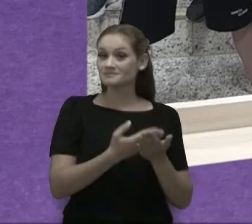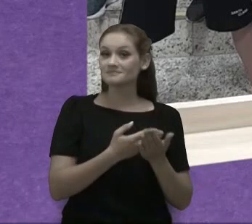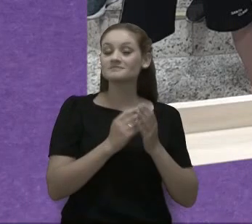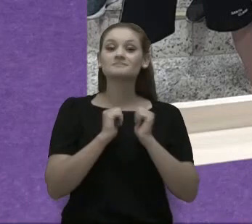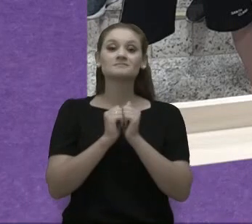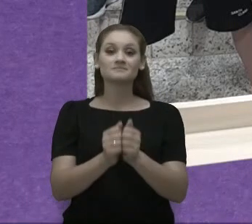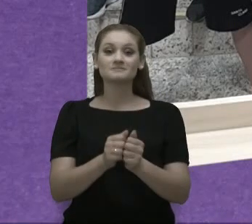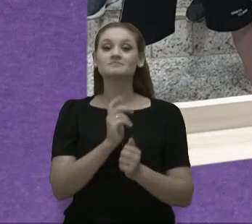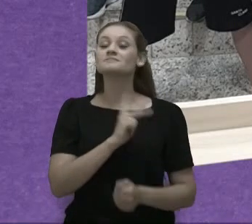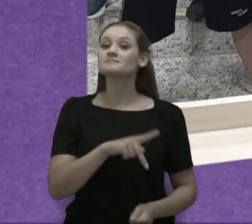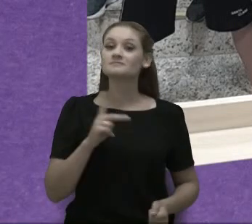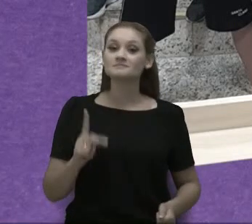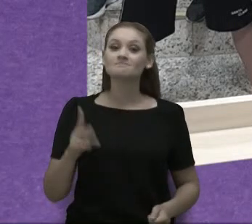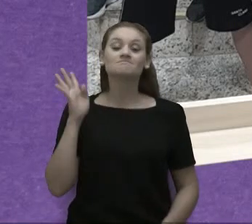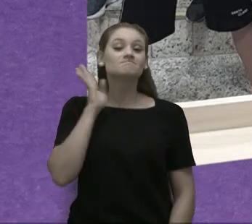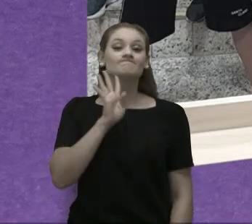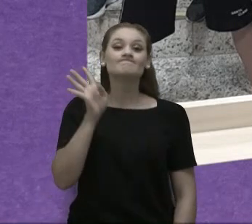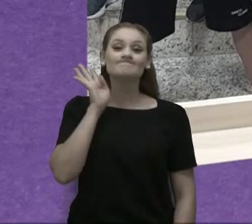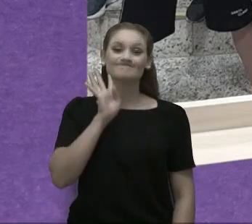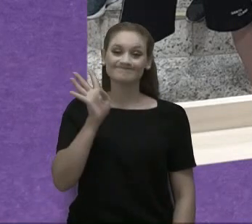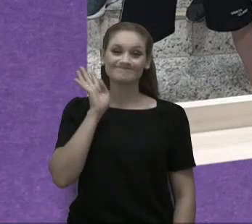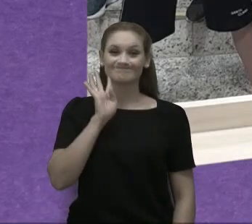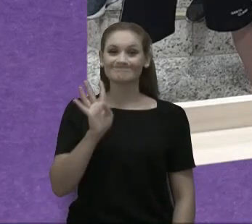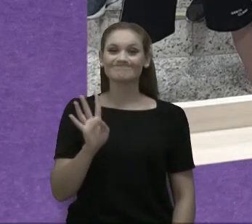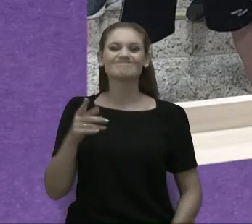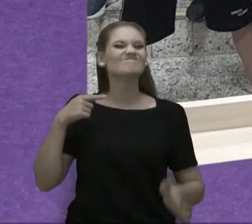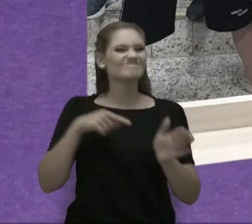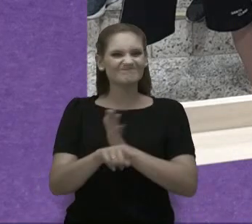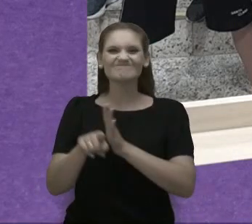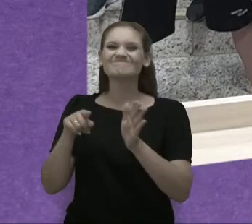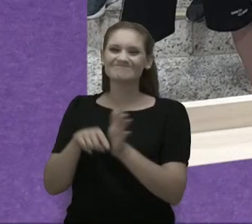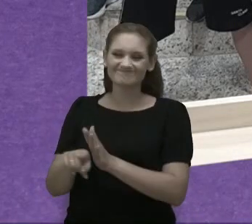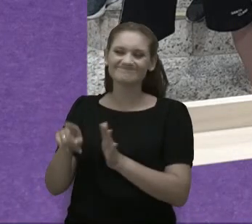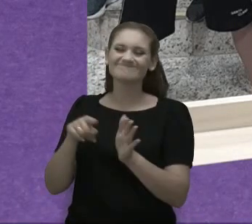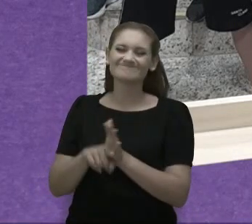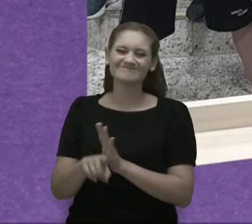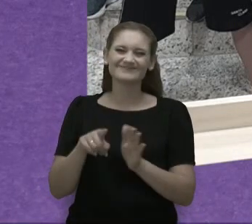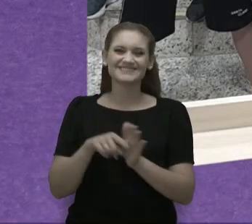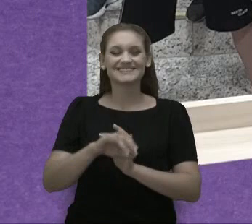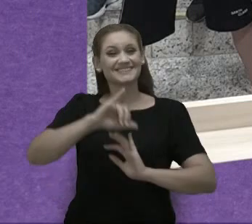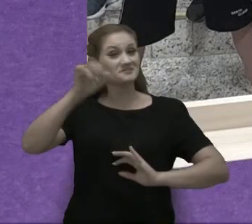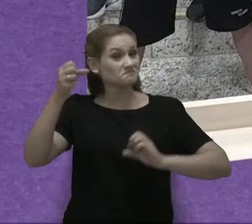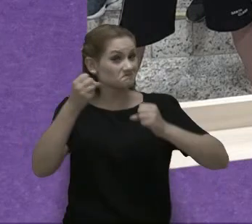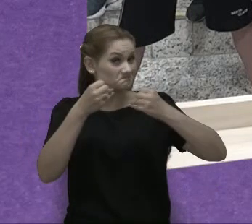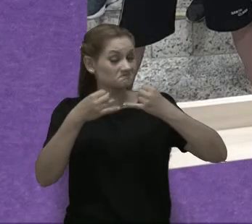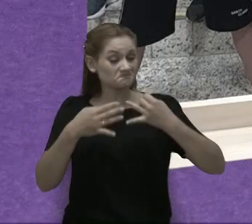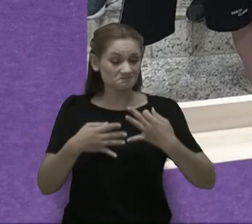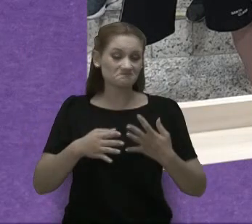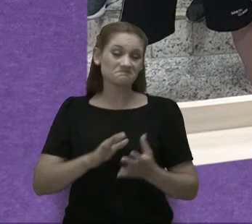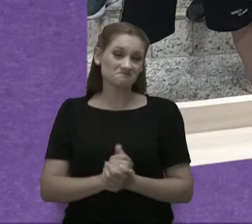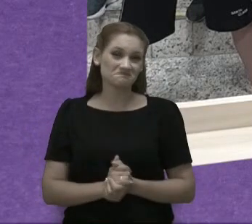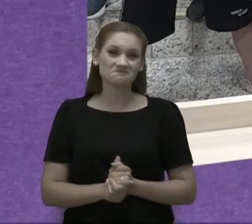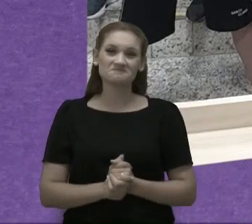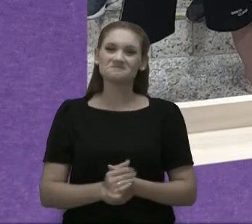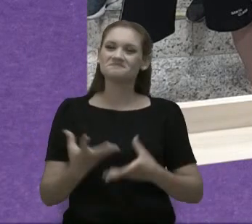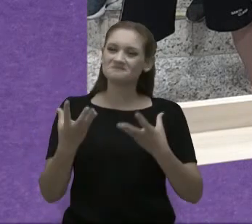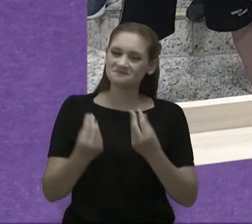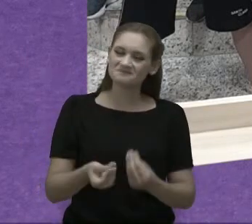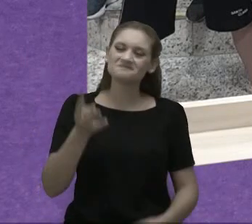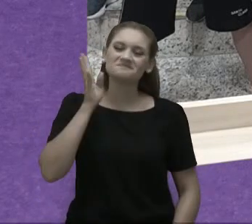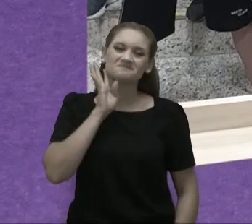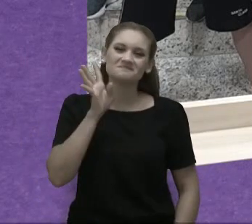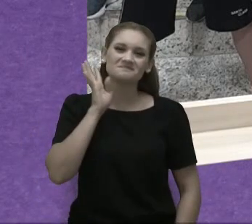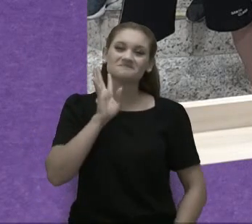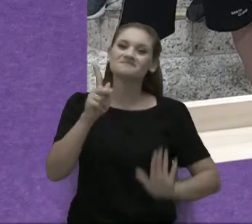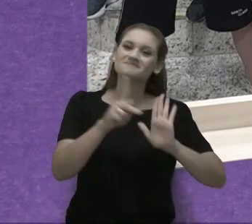professora, então foi muito bacana. Eles trazem perguntas, eles trazem argumentações, então foi muito legal. E que esse